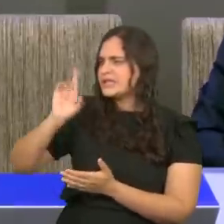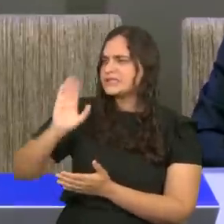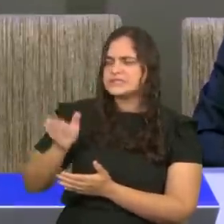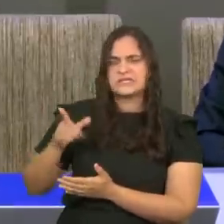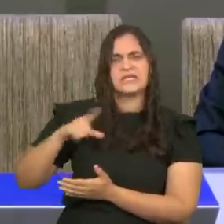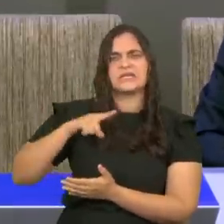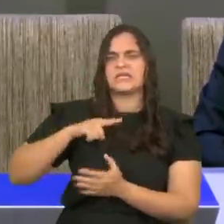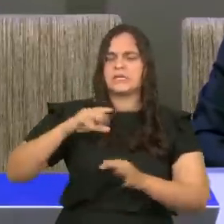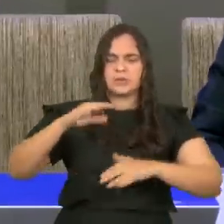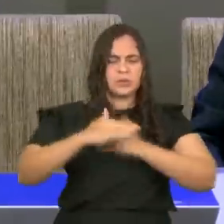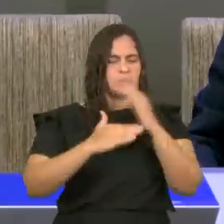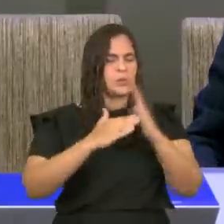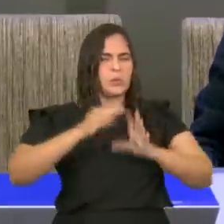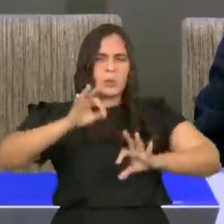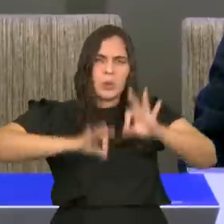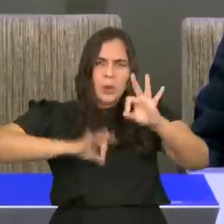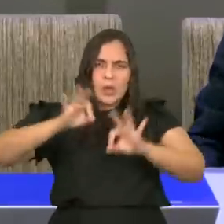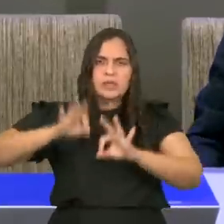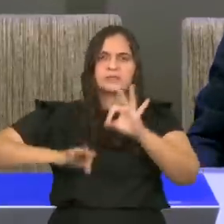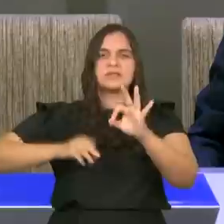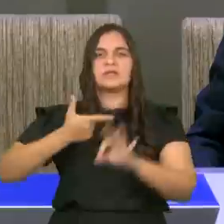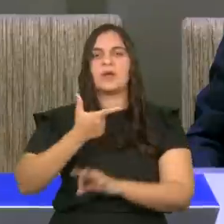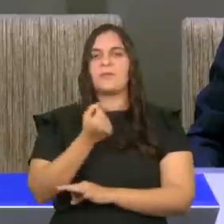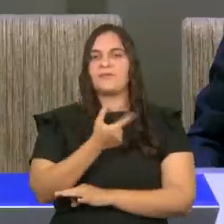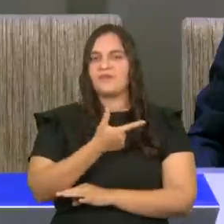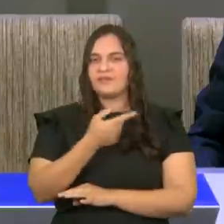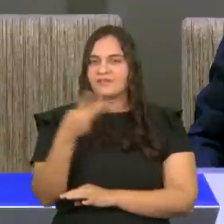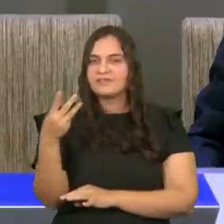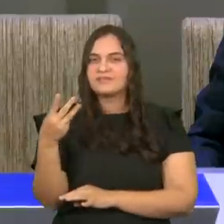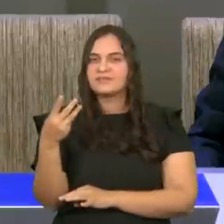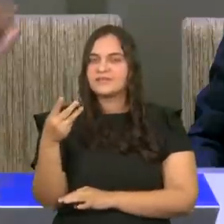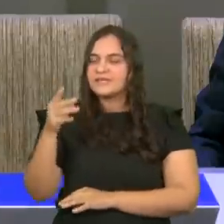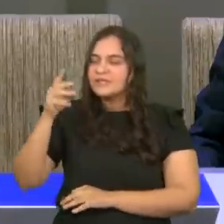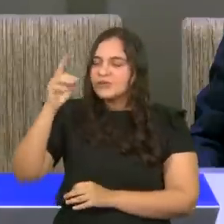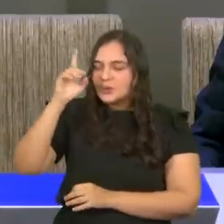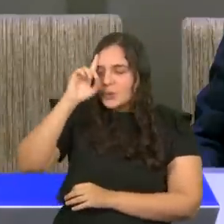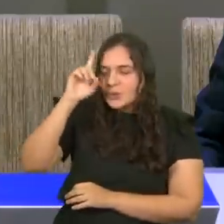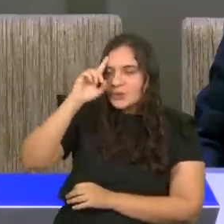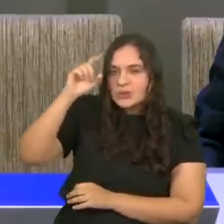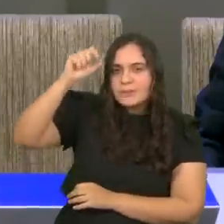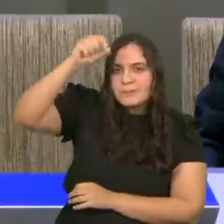Jesus vai colocando, gota a gota. Todo dia, tem uma gotinha, de água.